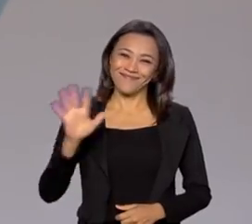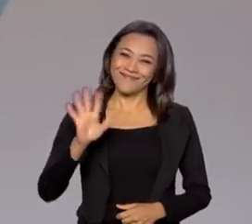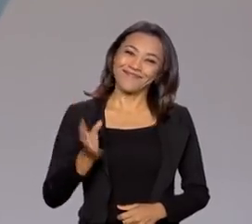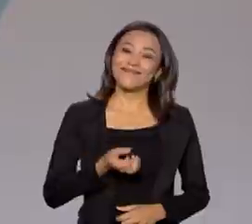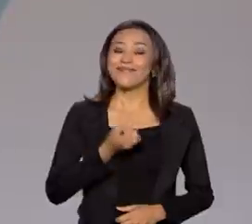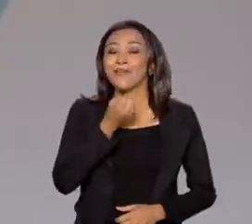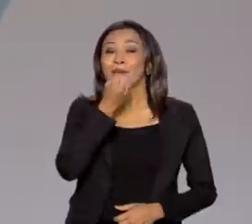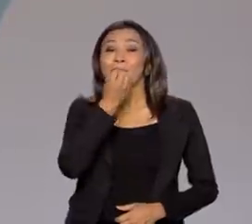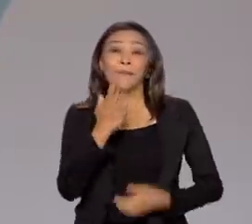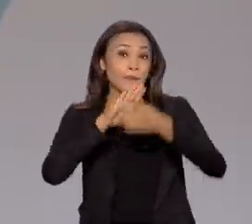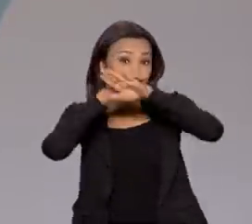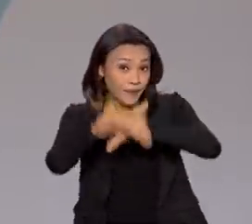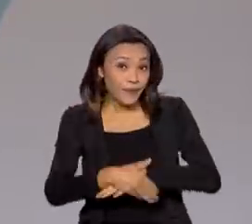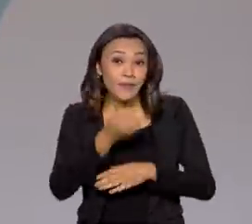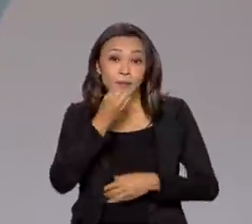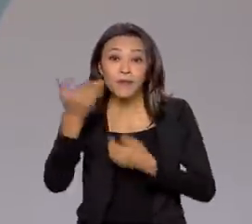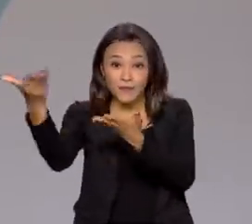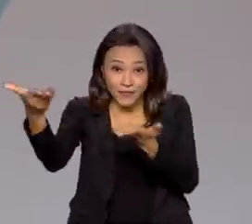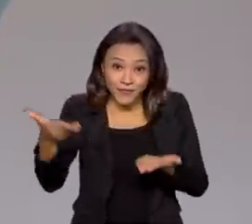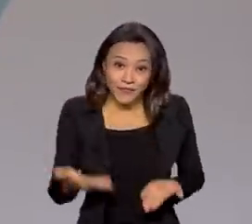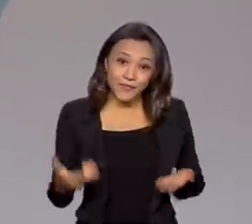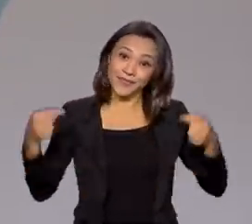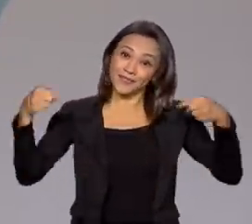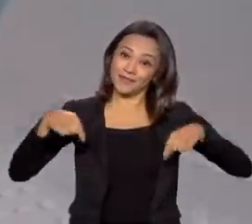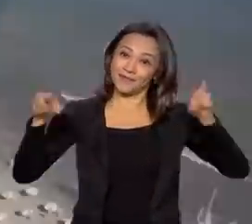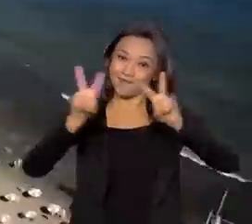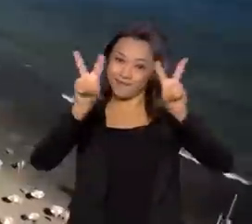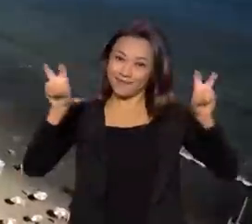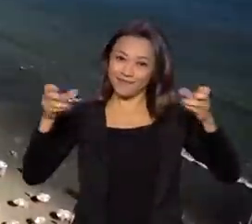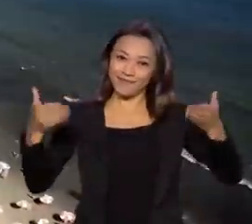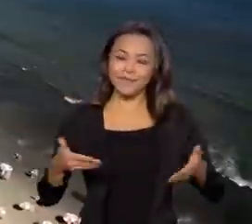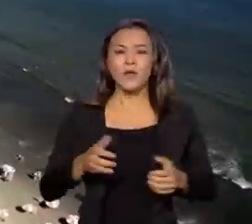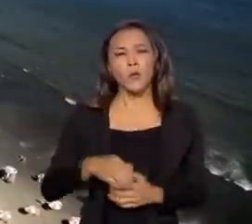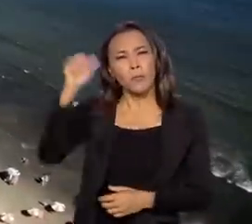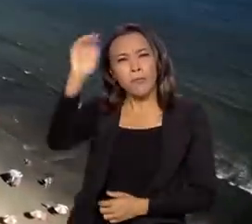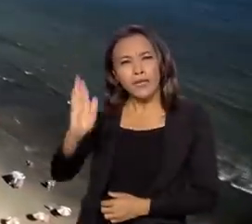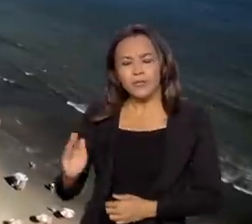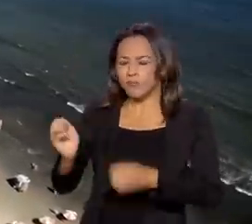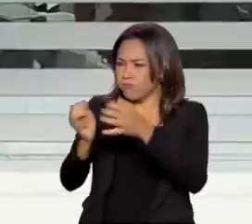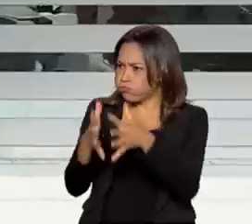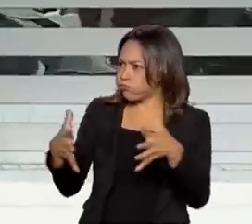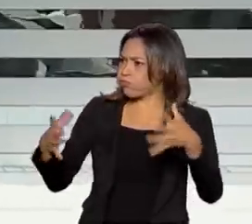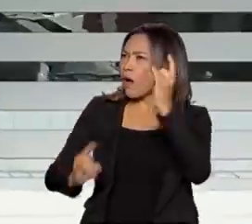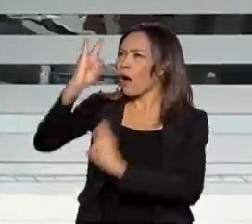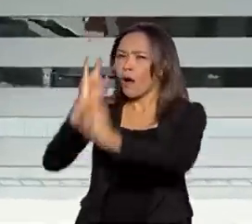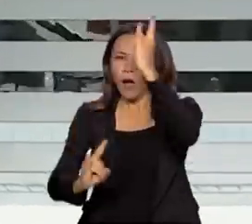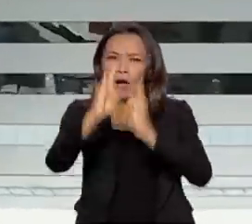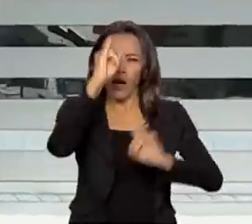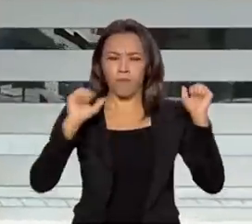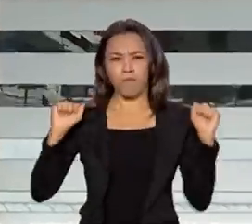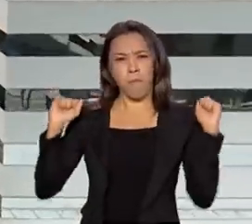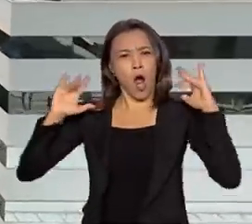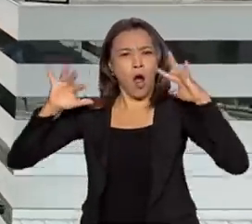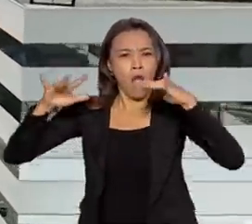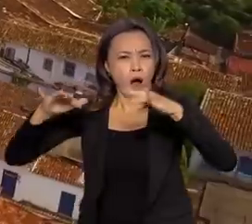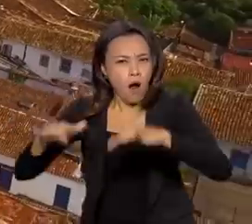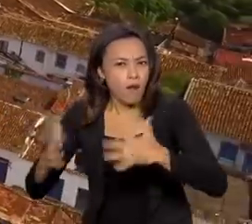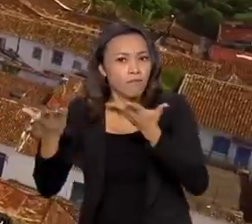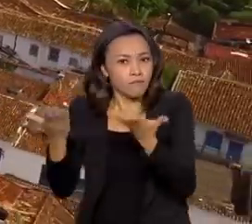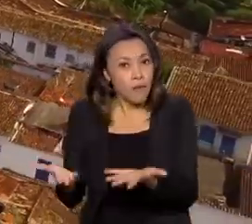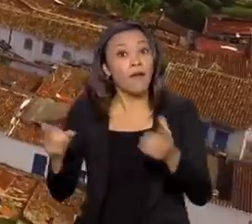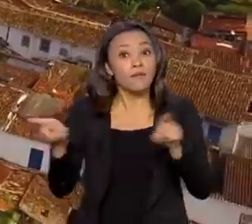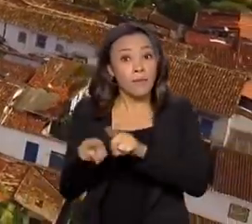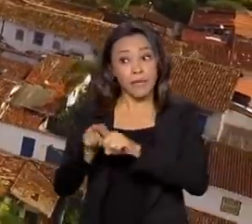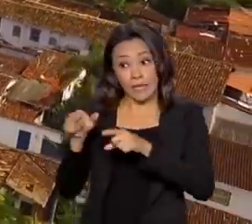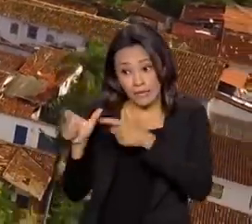Olá, boa noite e seja bem-vindo ao Brasil em Pauta. O Brasil tem grandes metrópoles que concentram a população. São